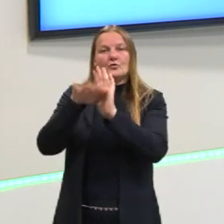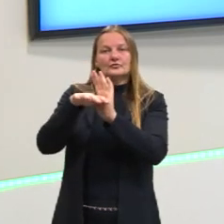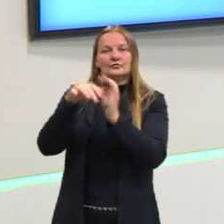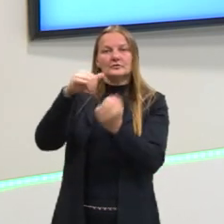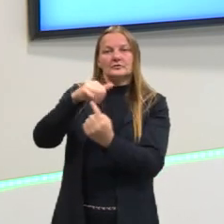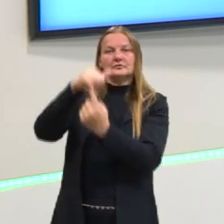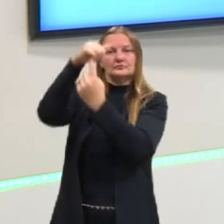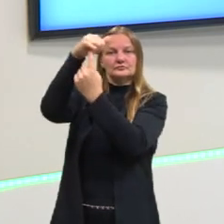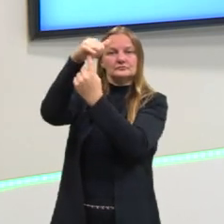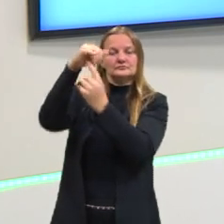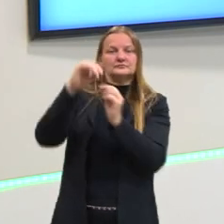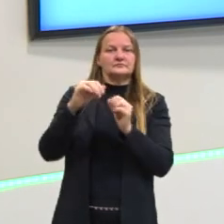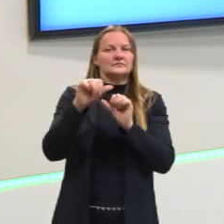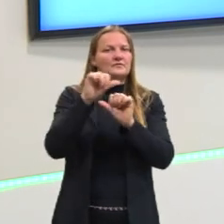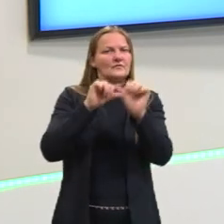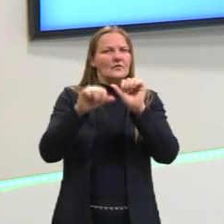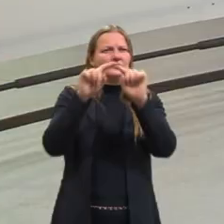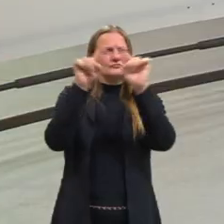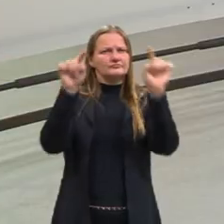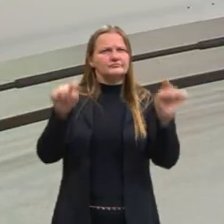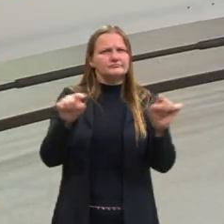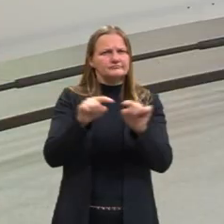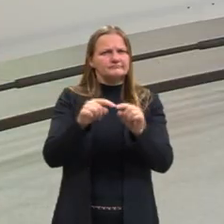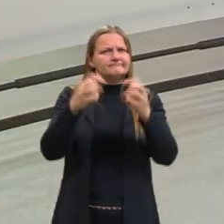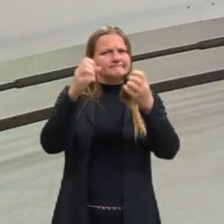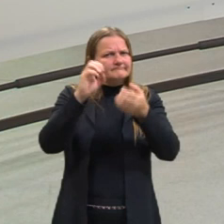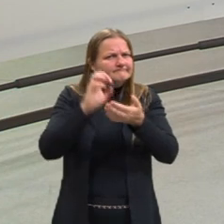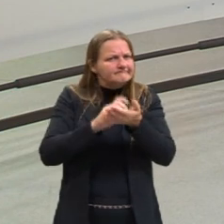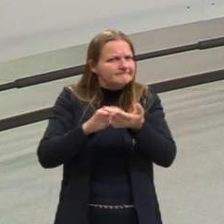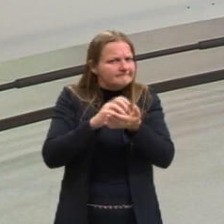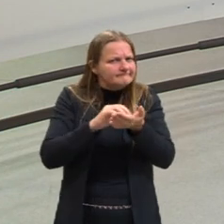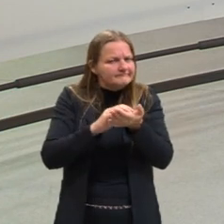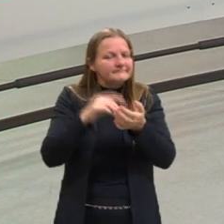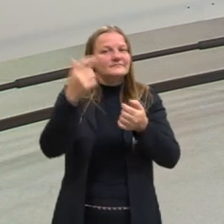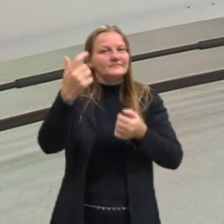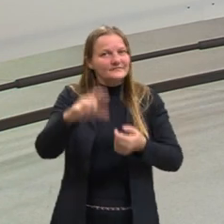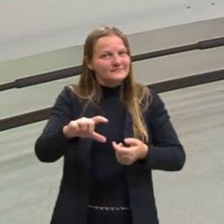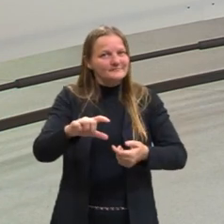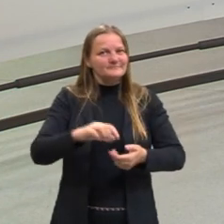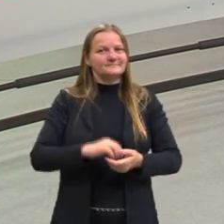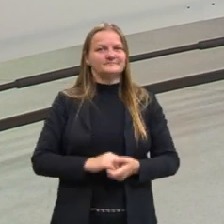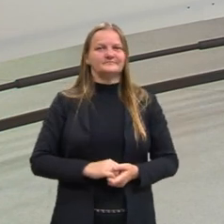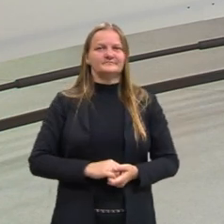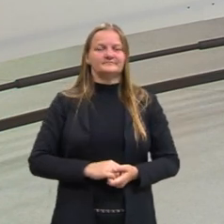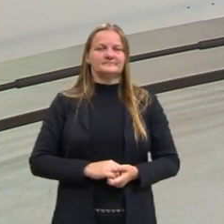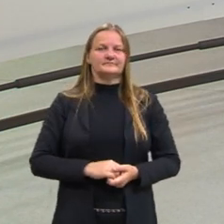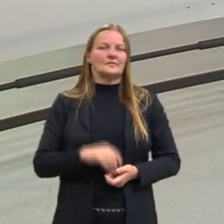Então, eu vou retornar para o quadro e a gente vai concluir essa resposta, então, a partir dos cálculos necessários.